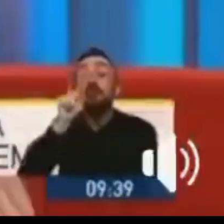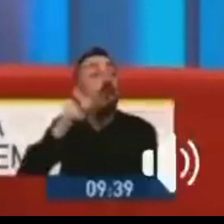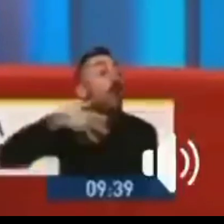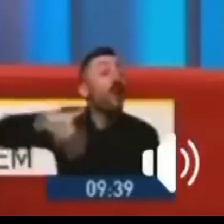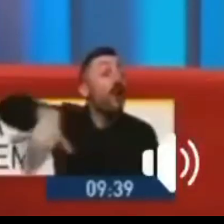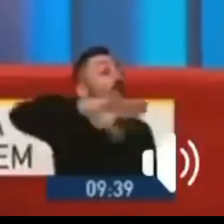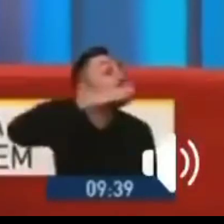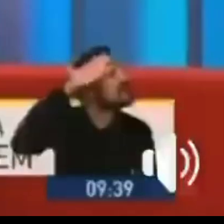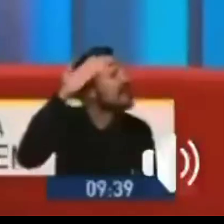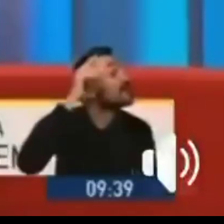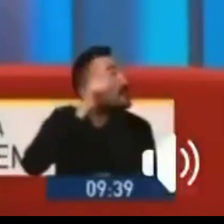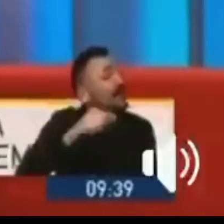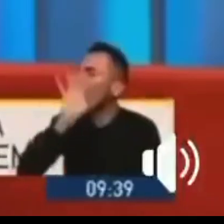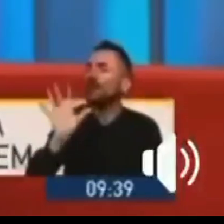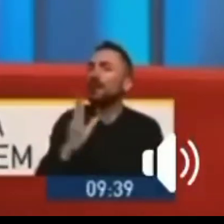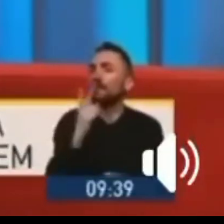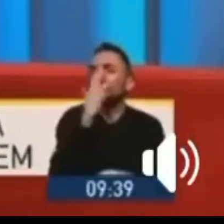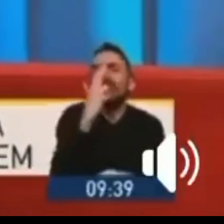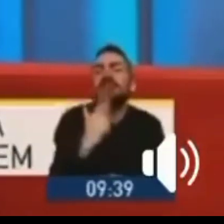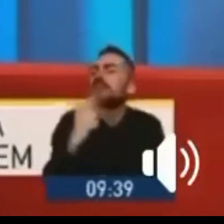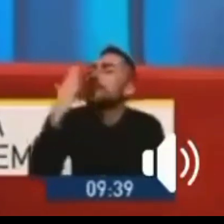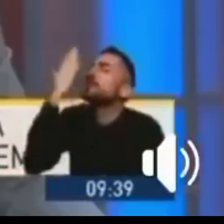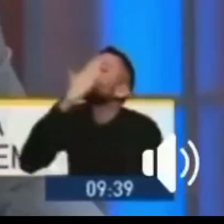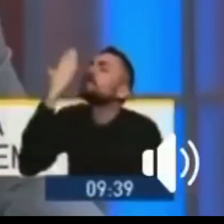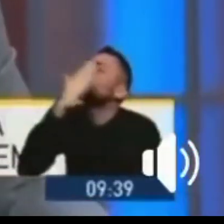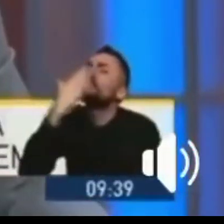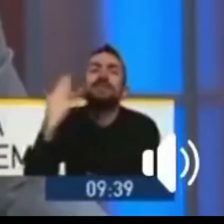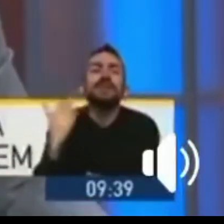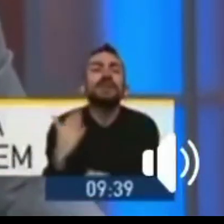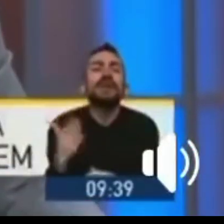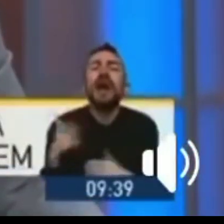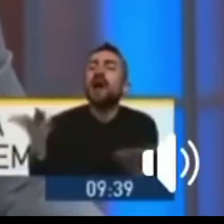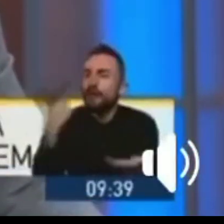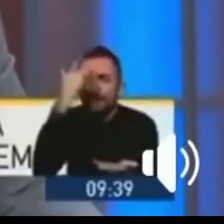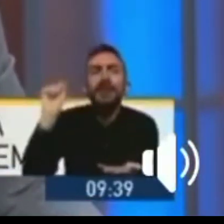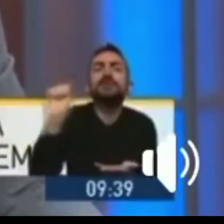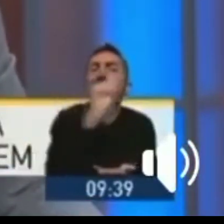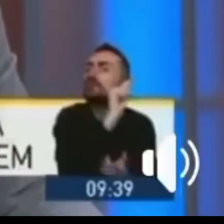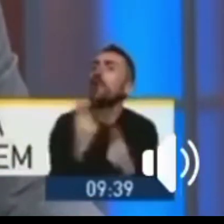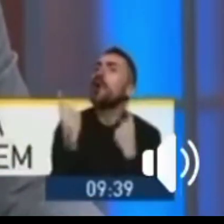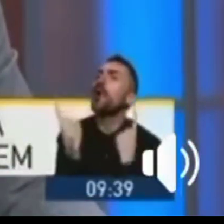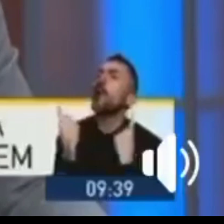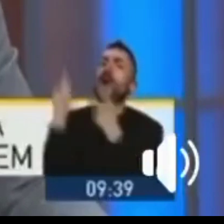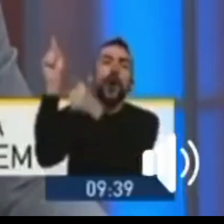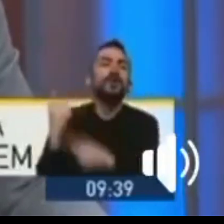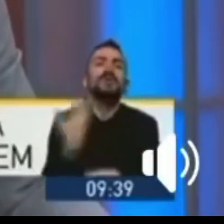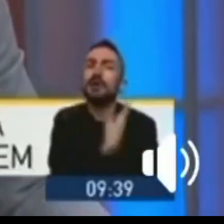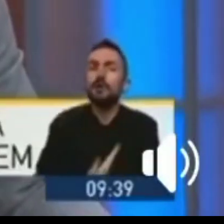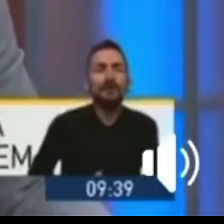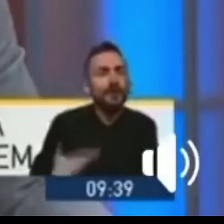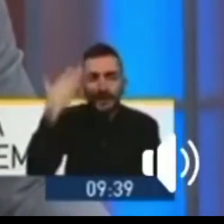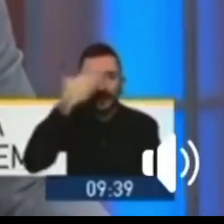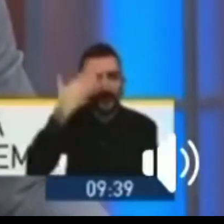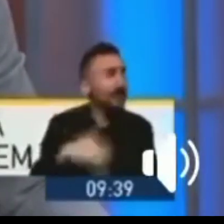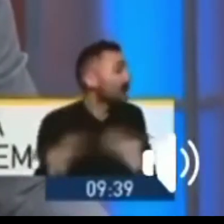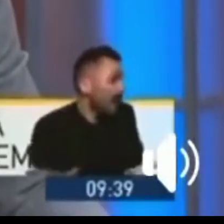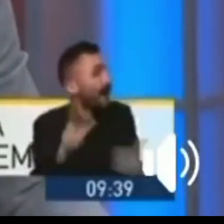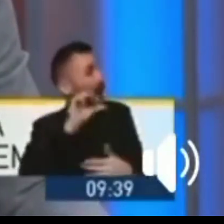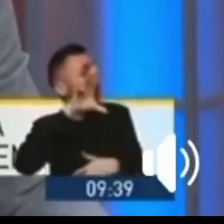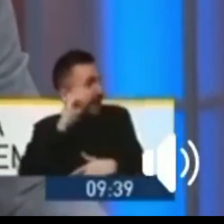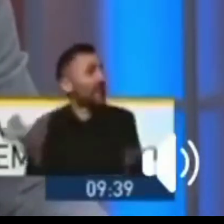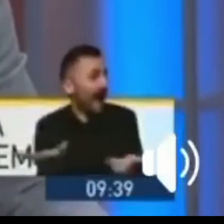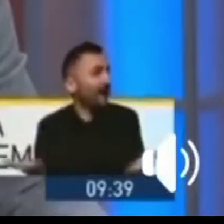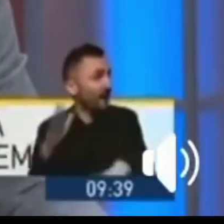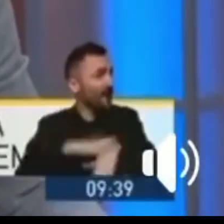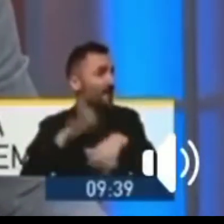entendendo que o presidente está errando, e ele está errando. Nenhuma manifestação popular contra o governo Bolsonaro, muito pelo contrário. Nós estamos em tempo de pandemia,